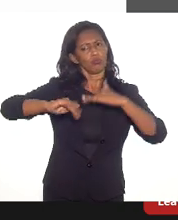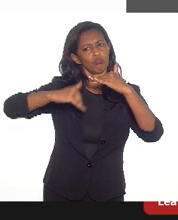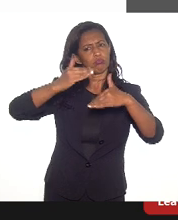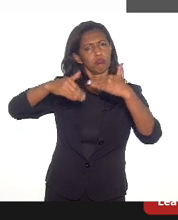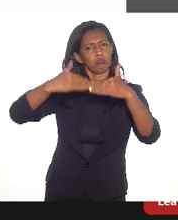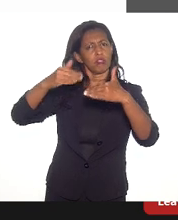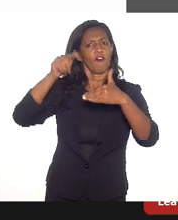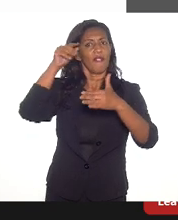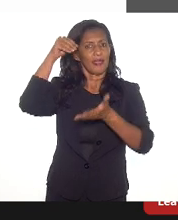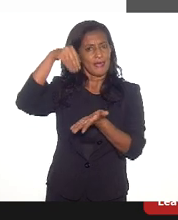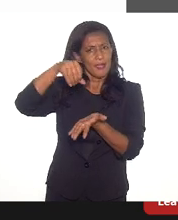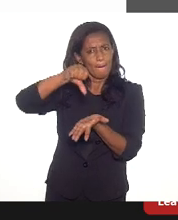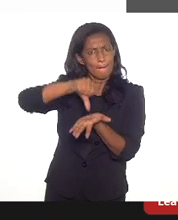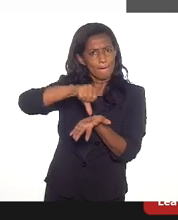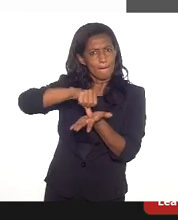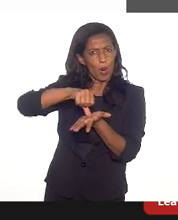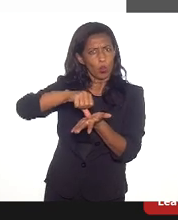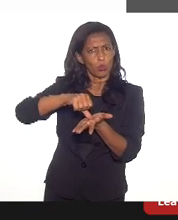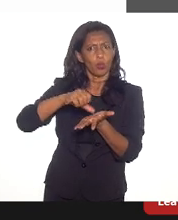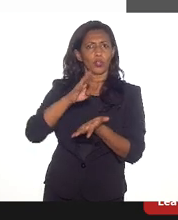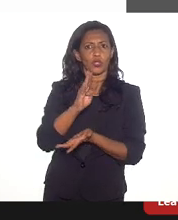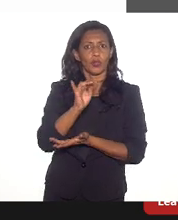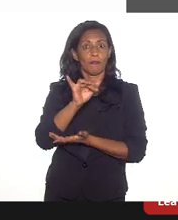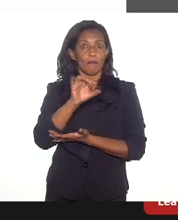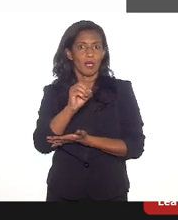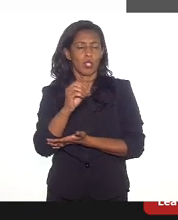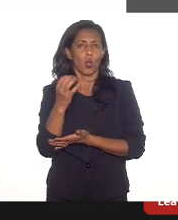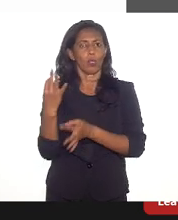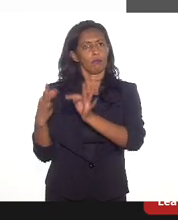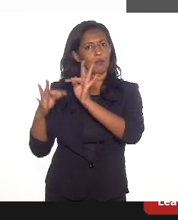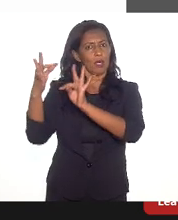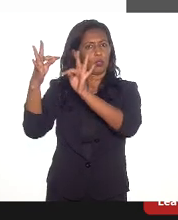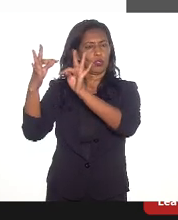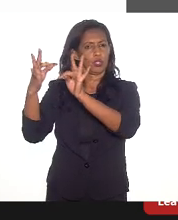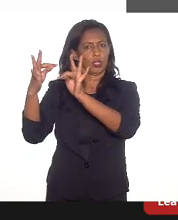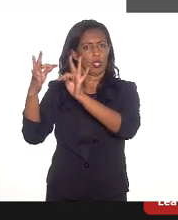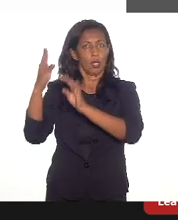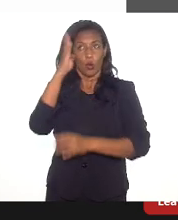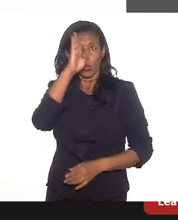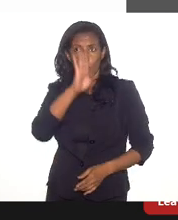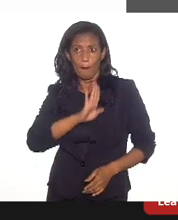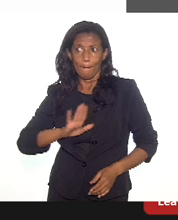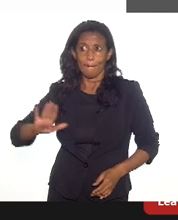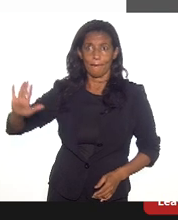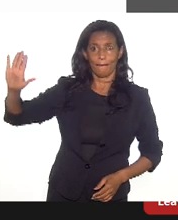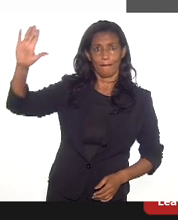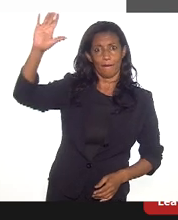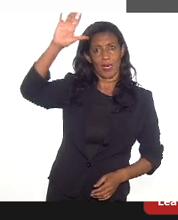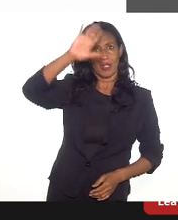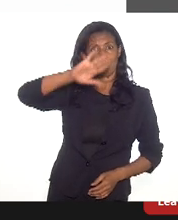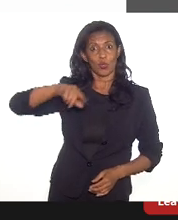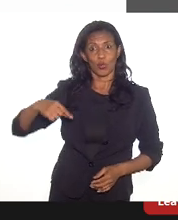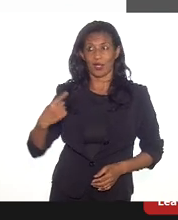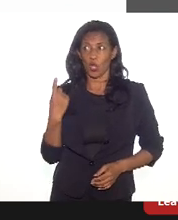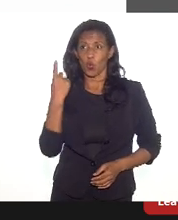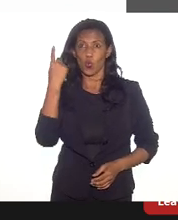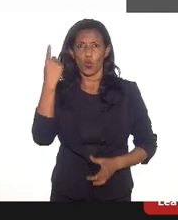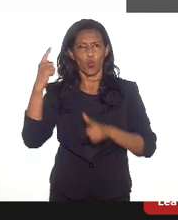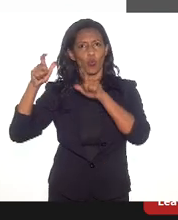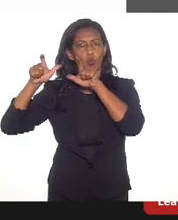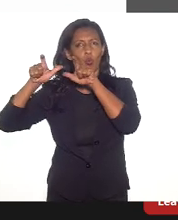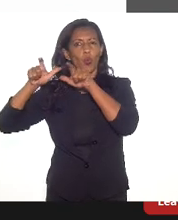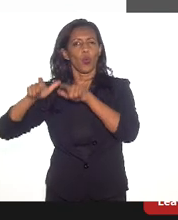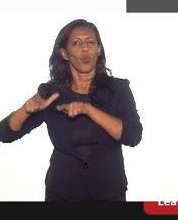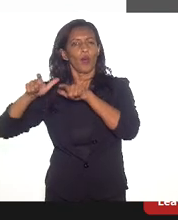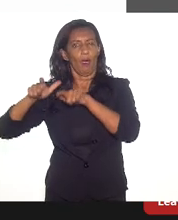de biotecnologia. No Brasil tem um lugar fazendo isso, chama-se Biontech Tal, que é